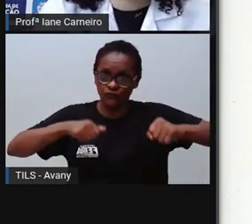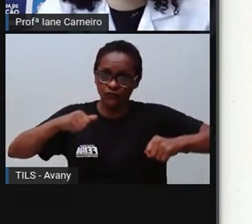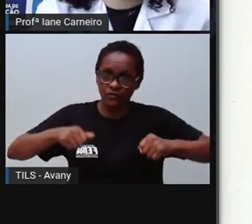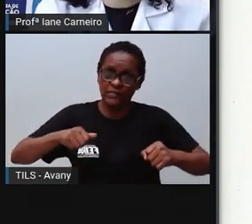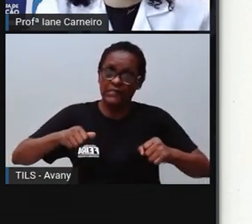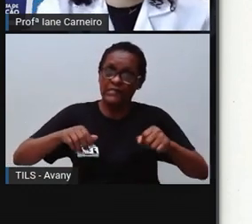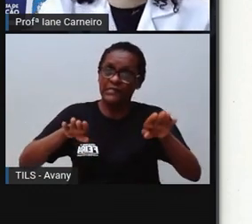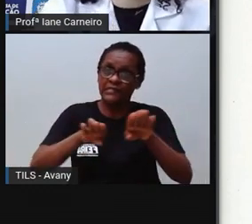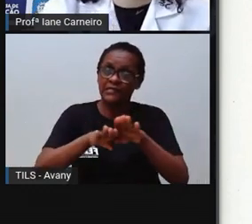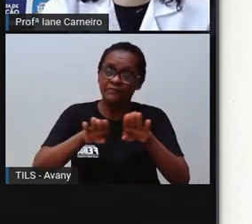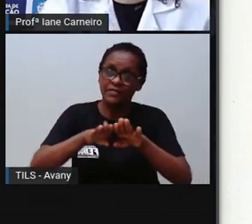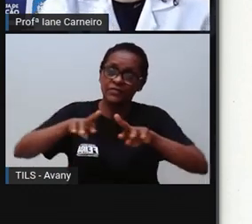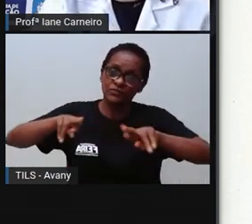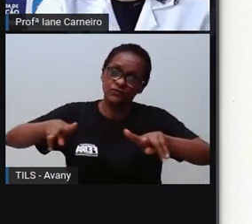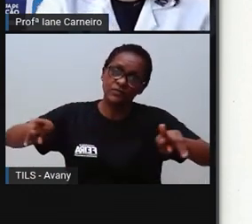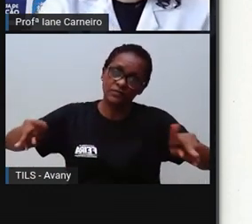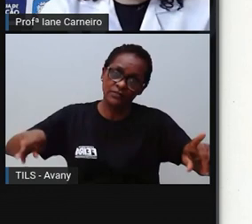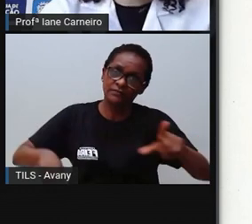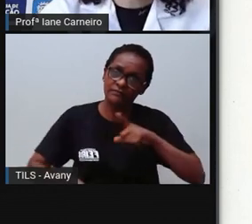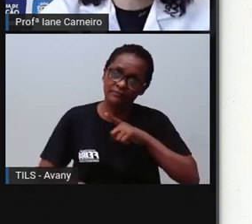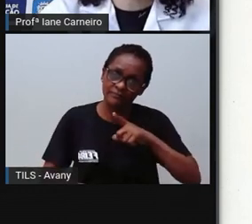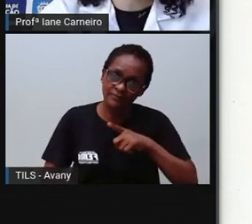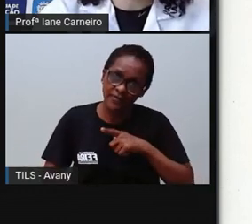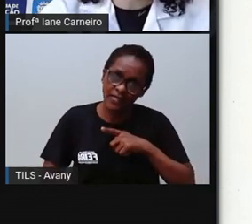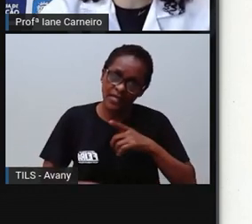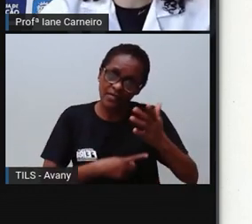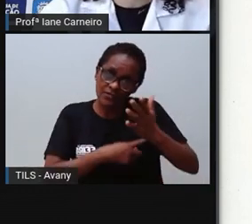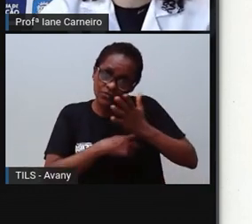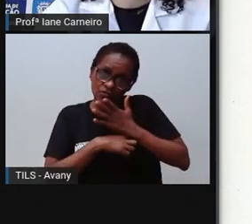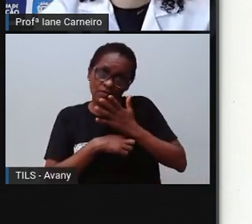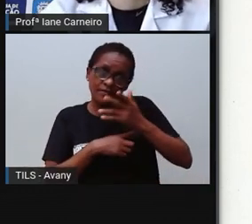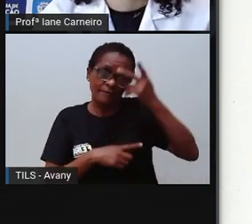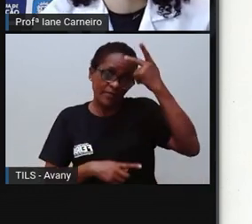situações em que as mãos podem te ajudar.